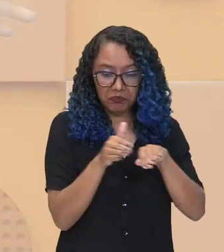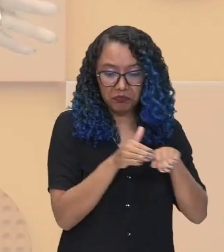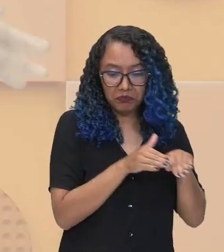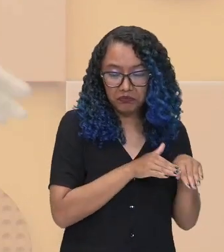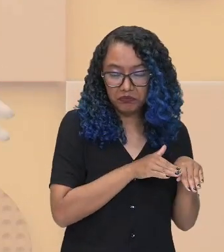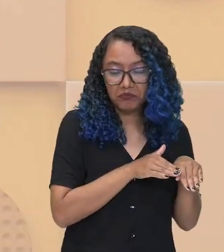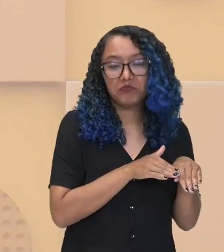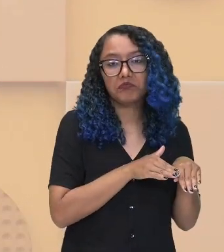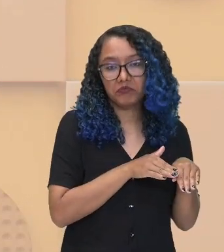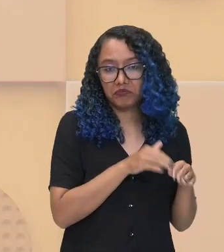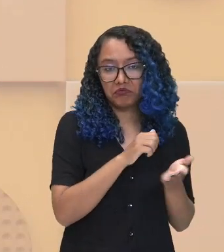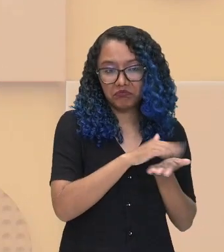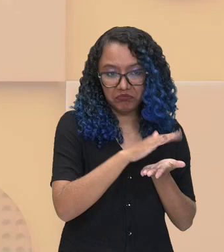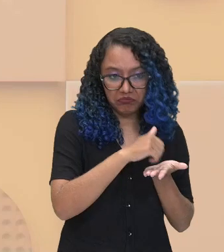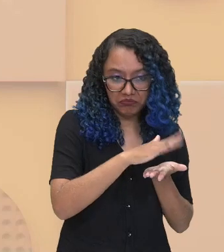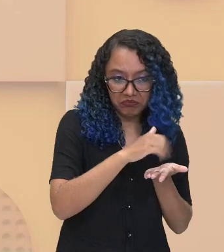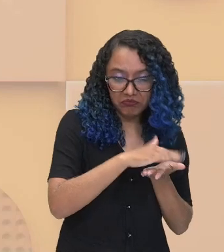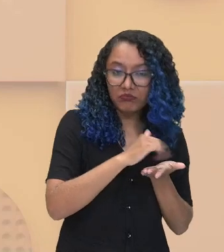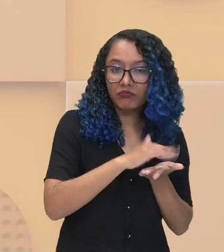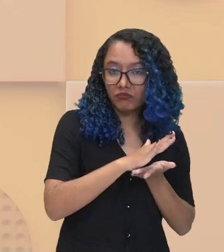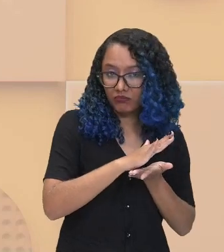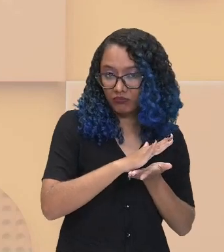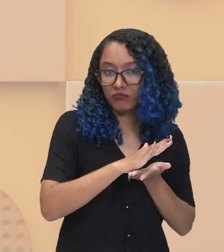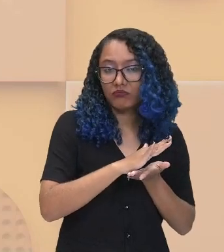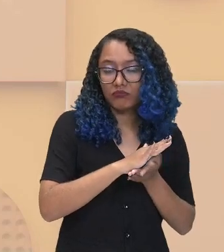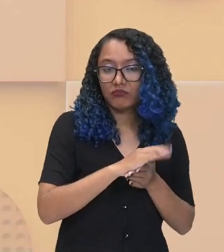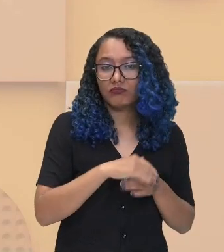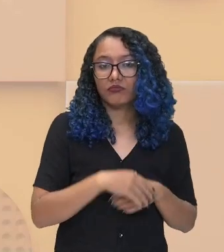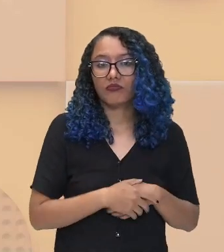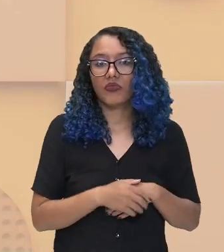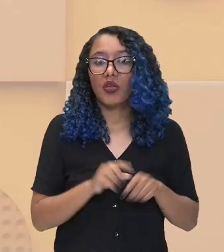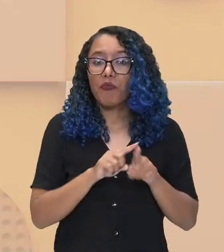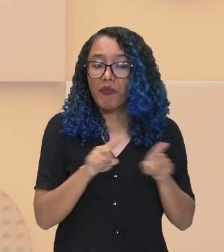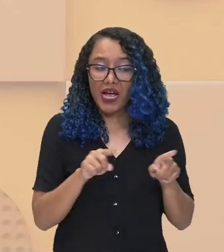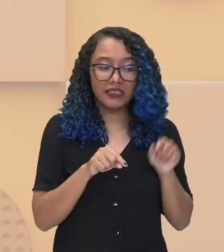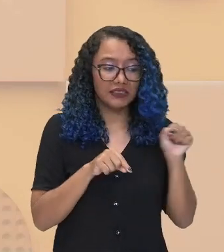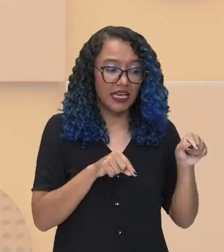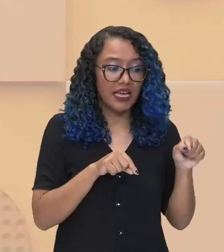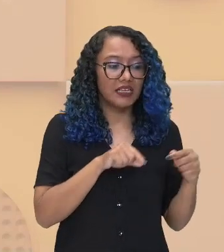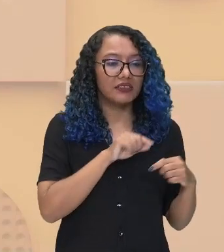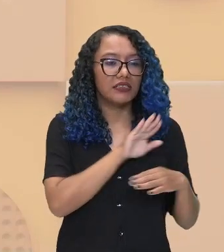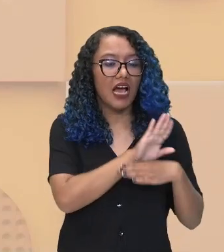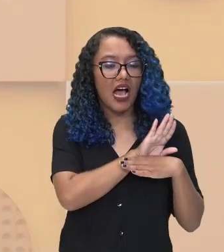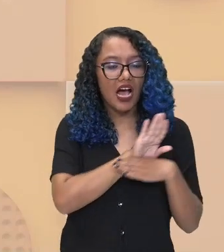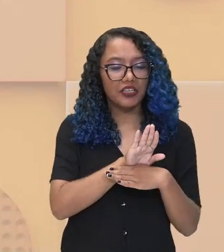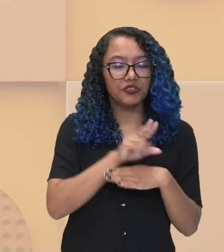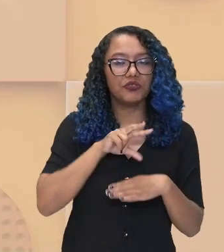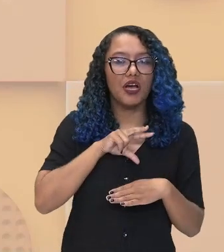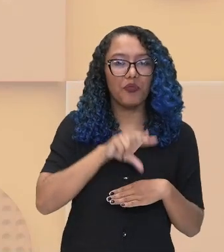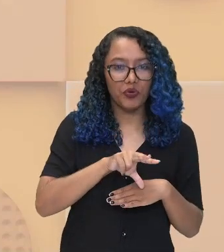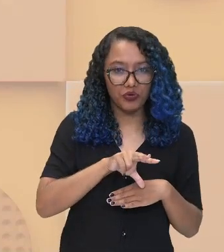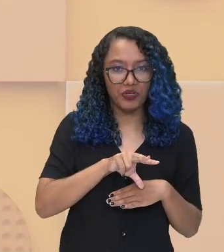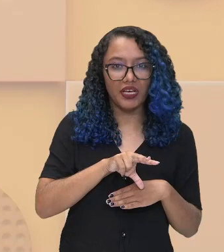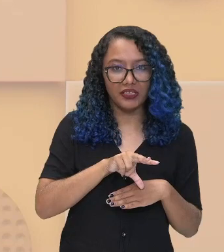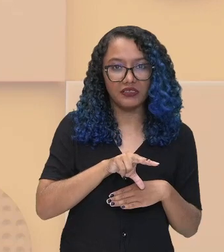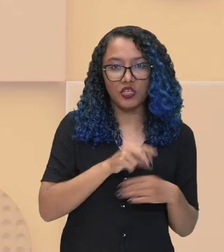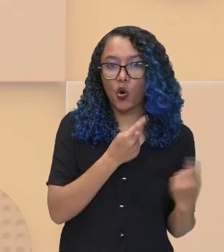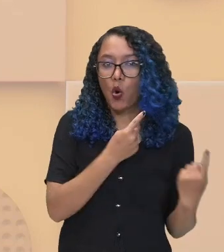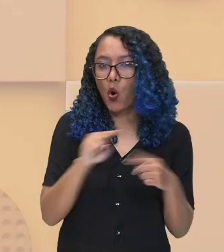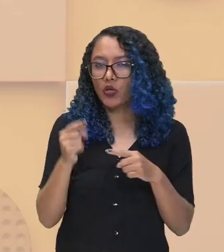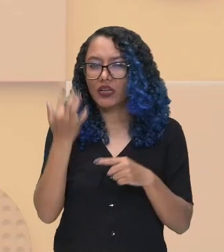expulsos daquela área. Quando os temiminóis ajudam os portugueses na expulsão dos franceses, os